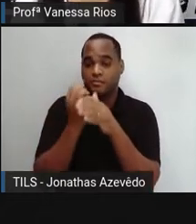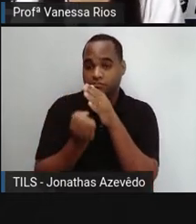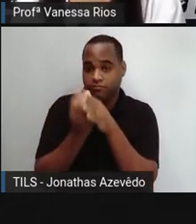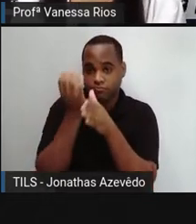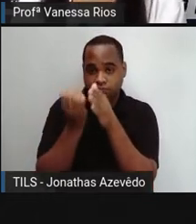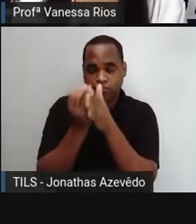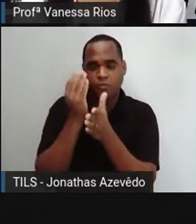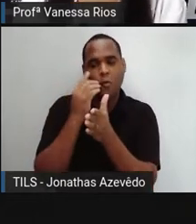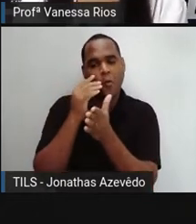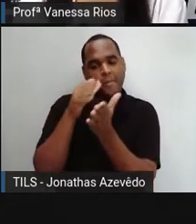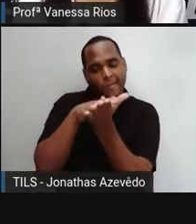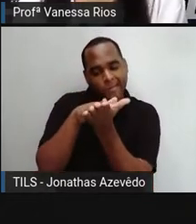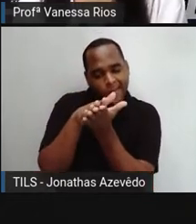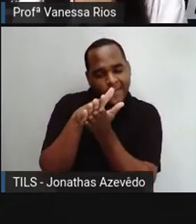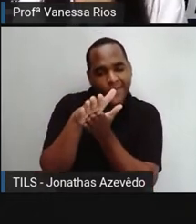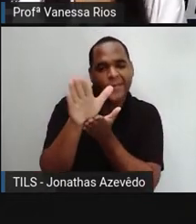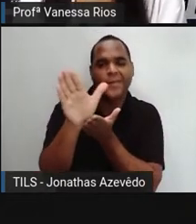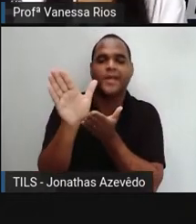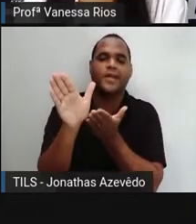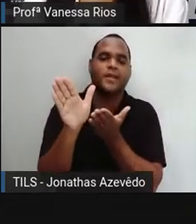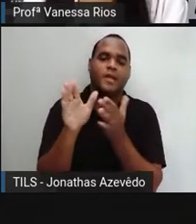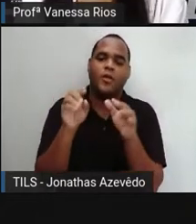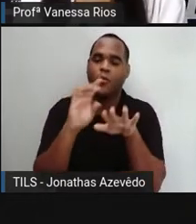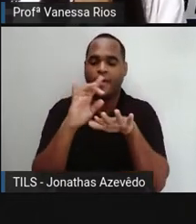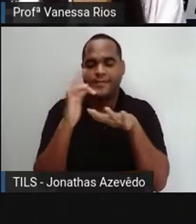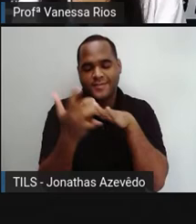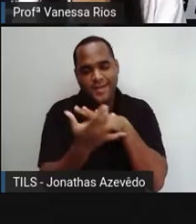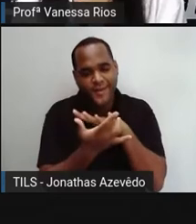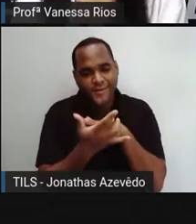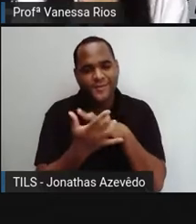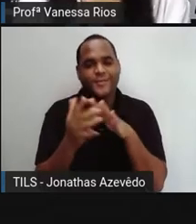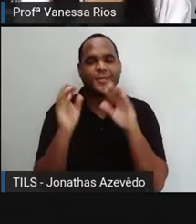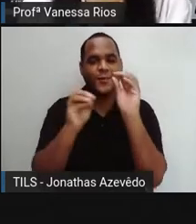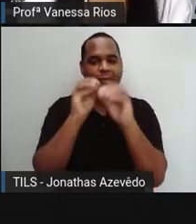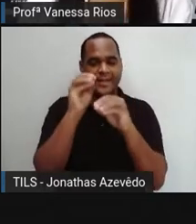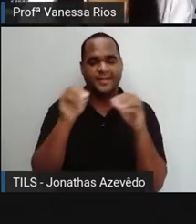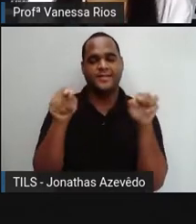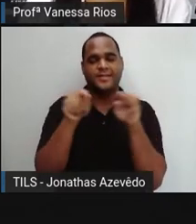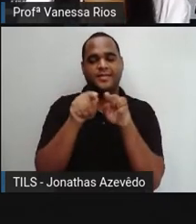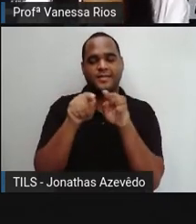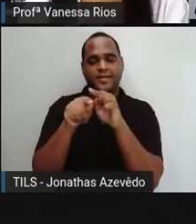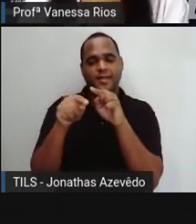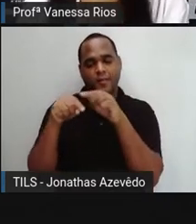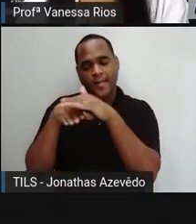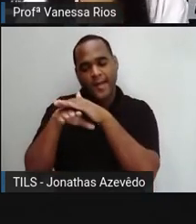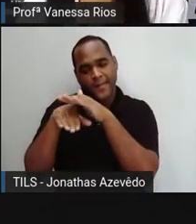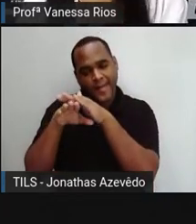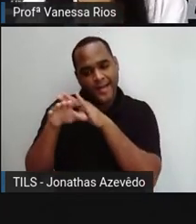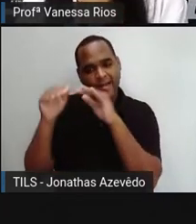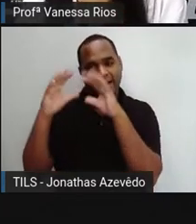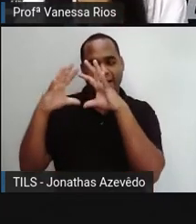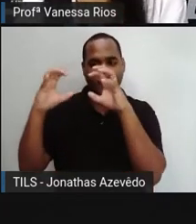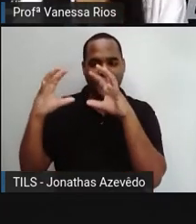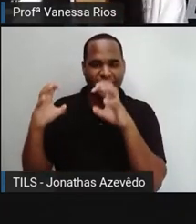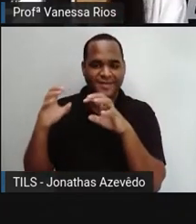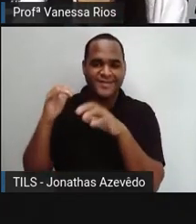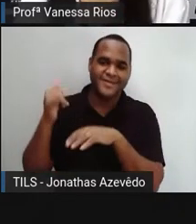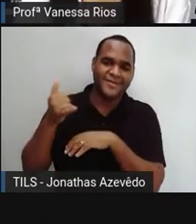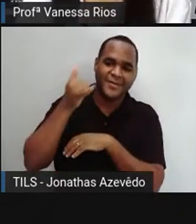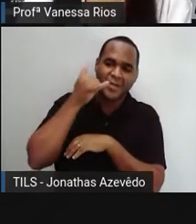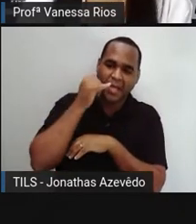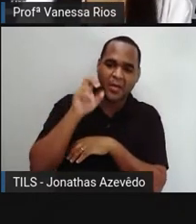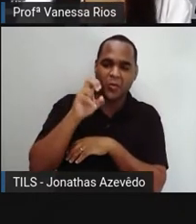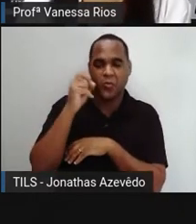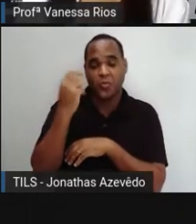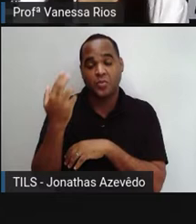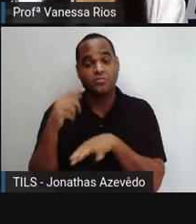digitalizada, apenas nas redes sociais, guardadas aí na memória do aparelho de celular, ou